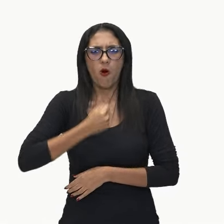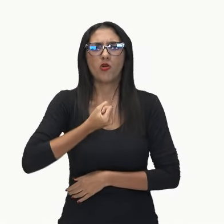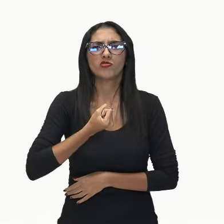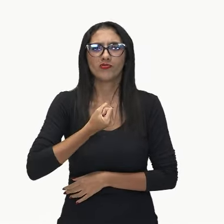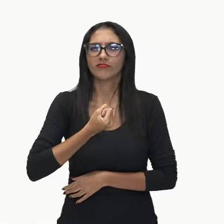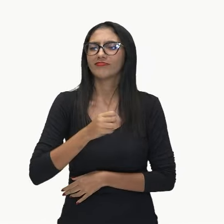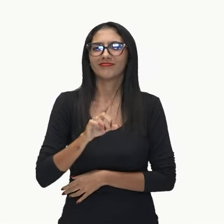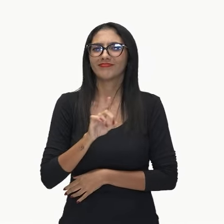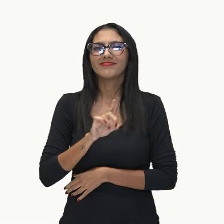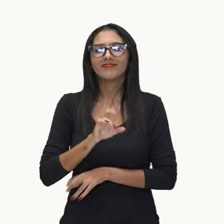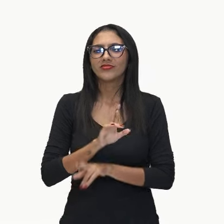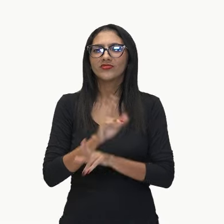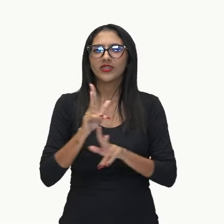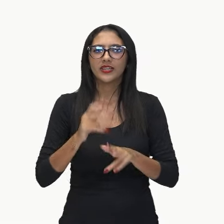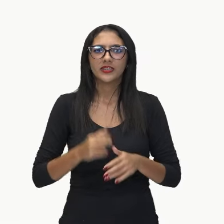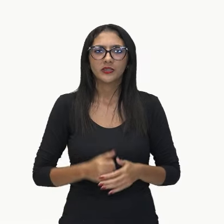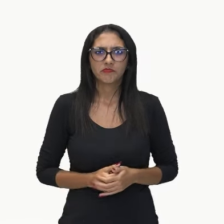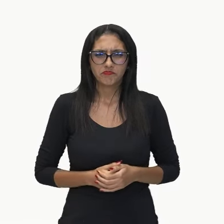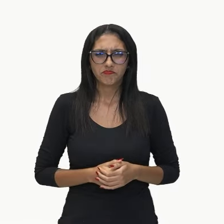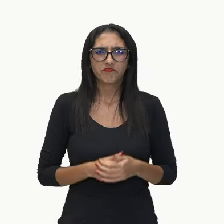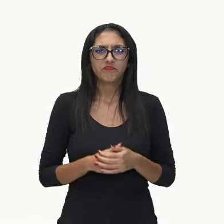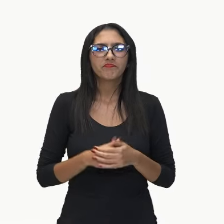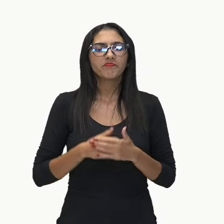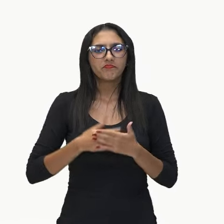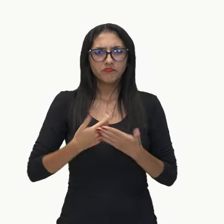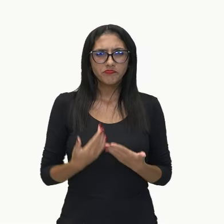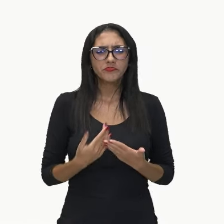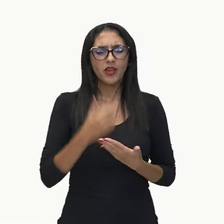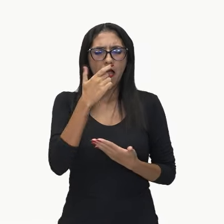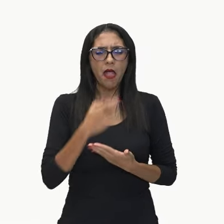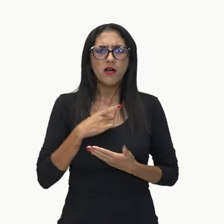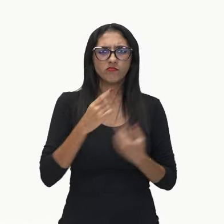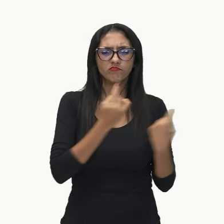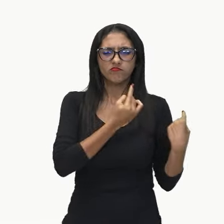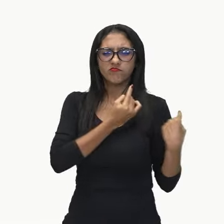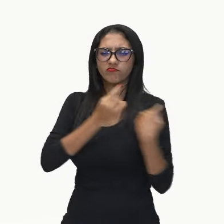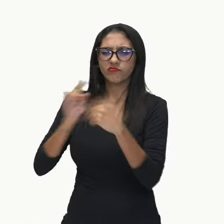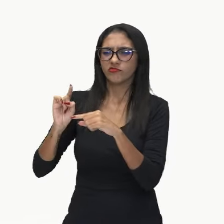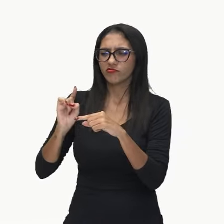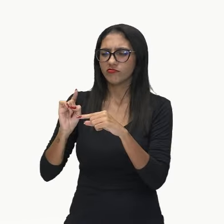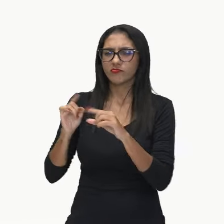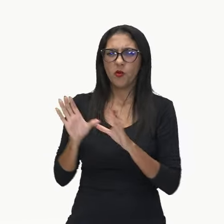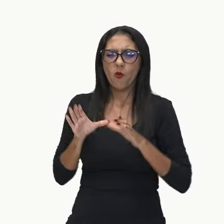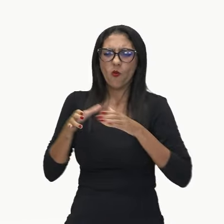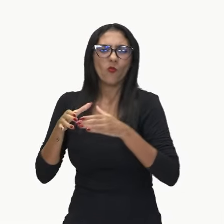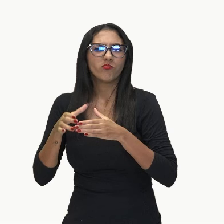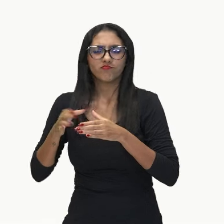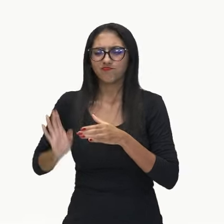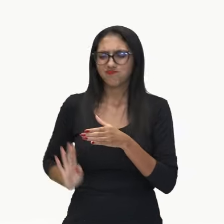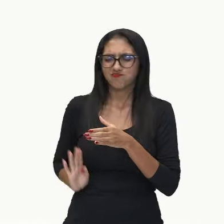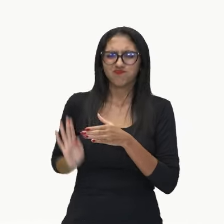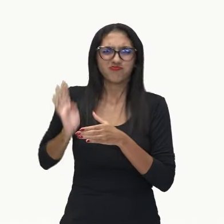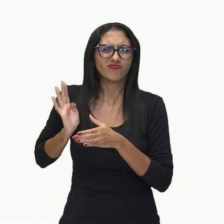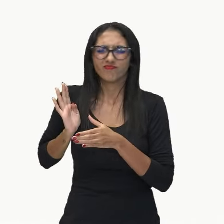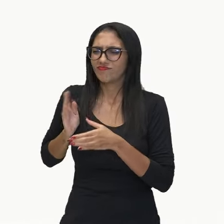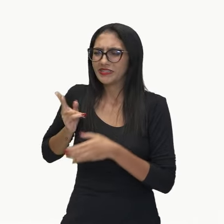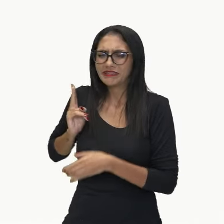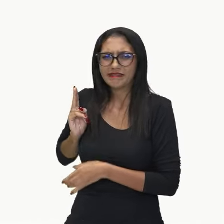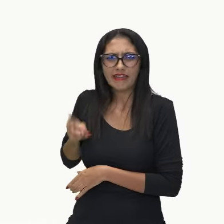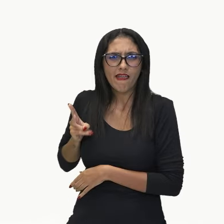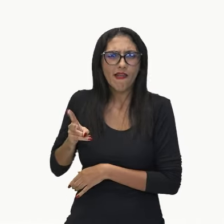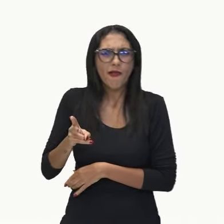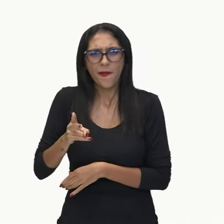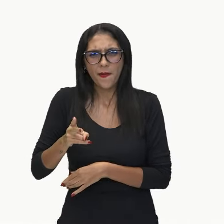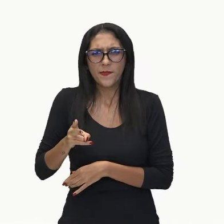E olhem só. Eu insulto o burguês, o burguês de níquel, o burguês de burguês, a digestão